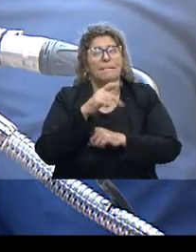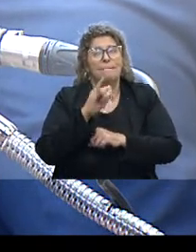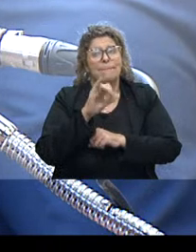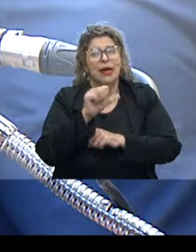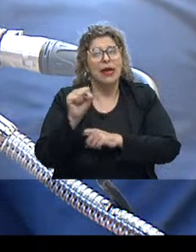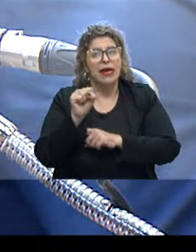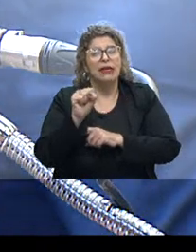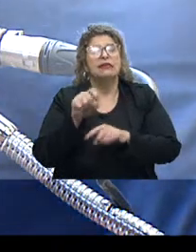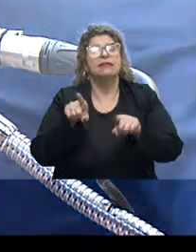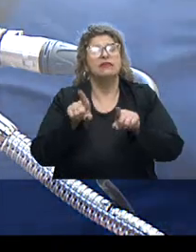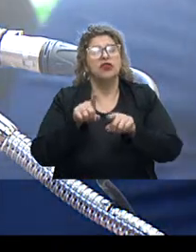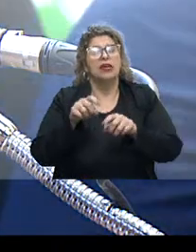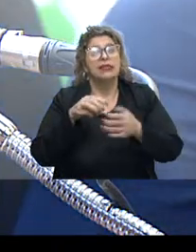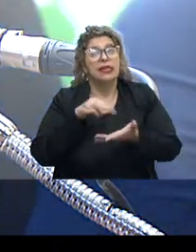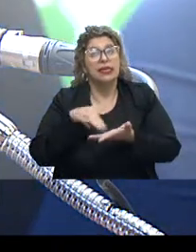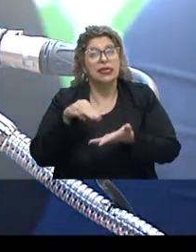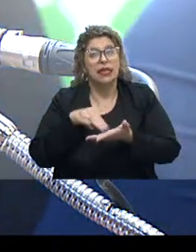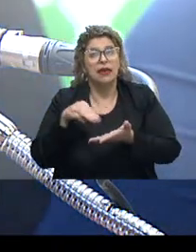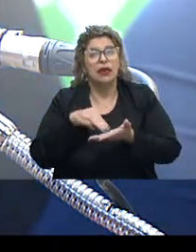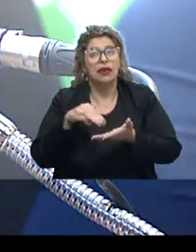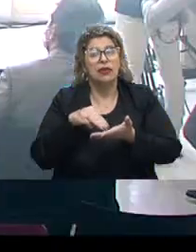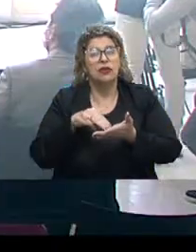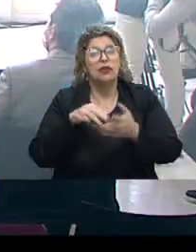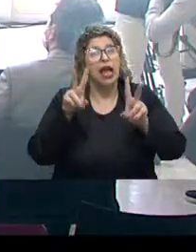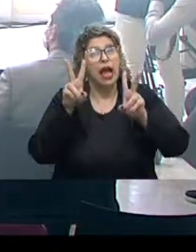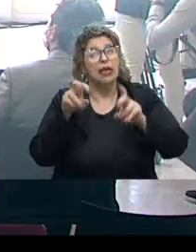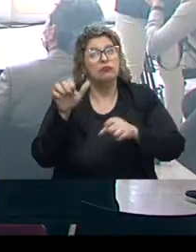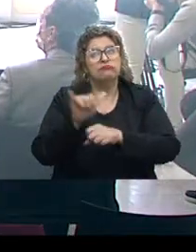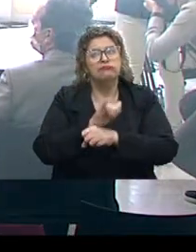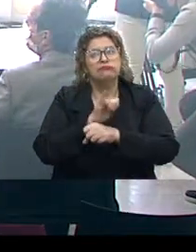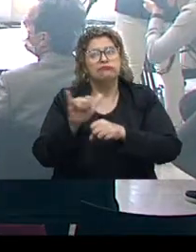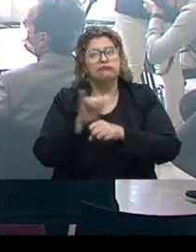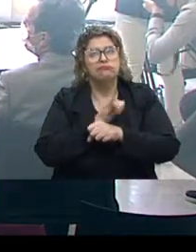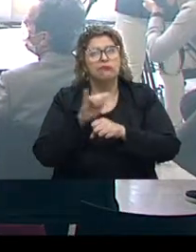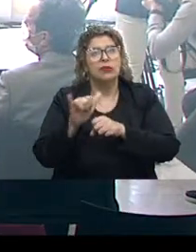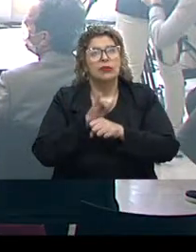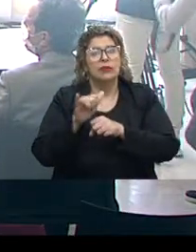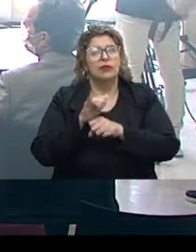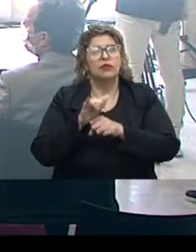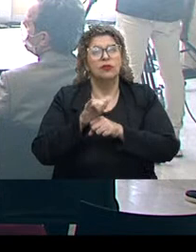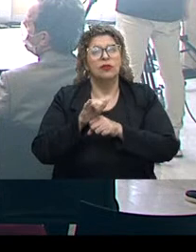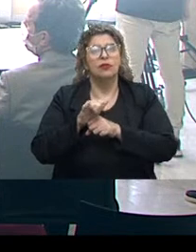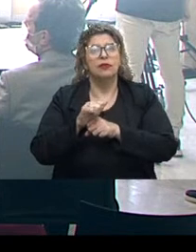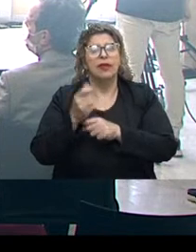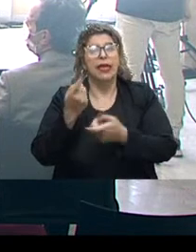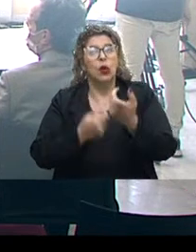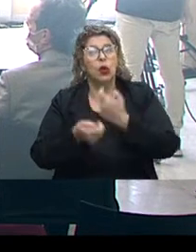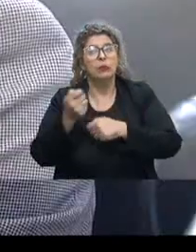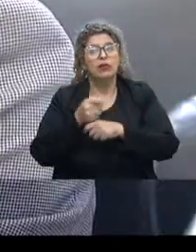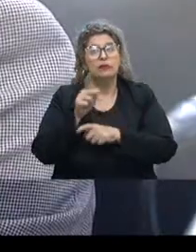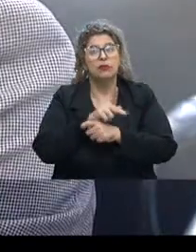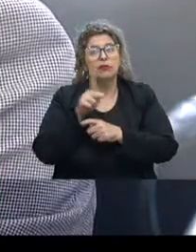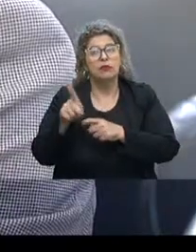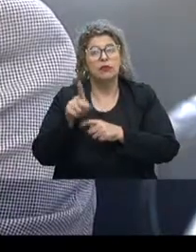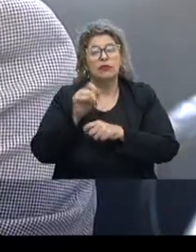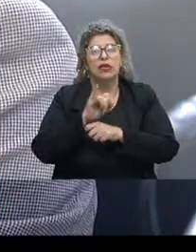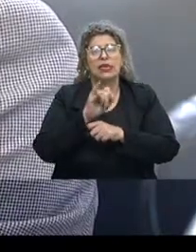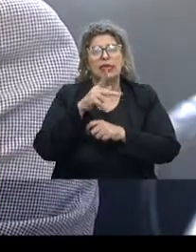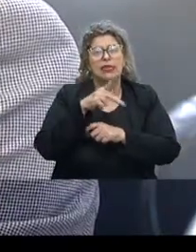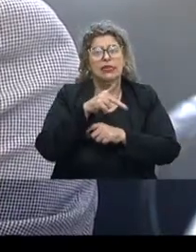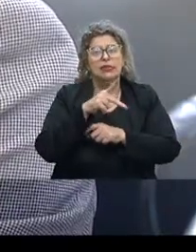secretário nacional de Assuntos Estratégicos da Presidência da República, economista, professor do INSPER,